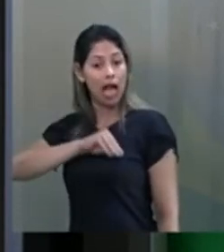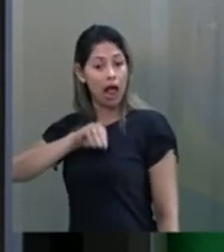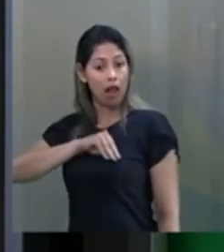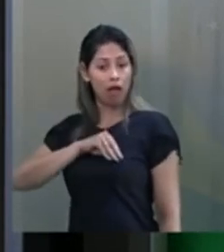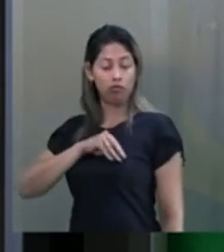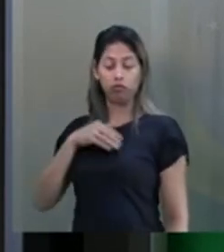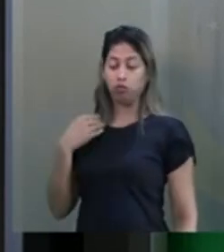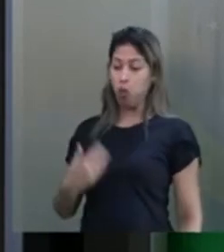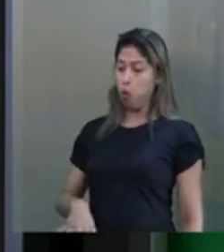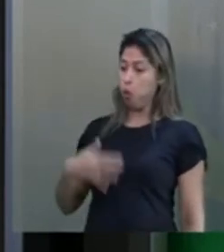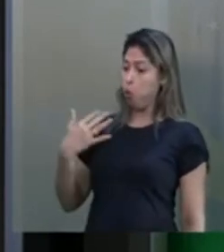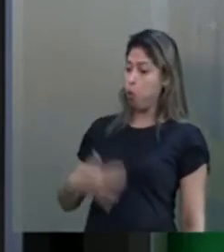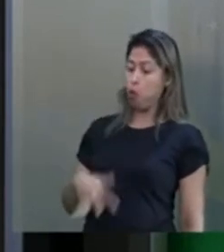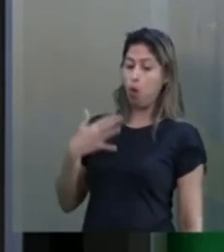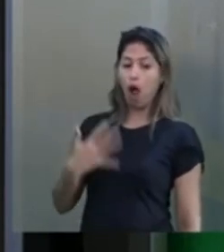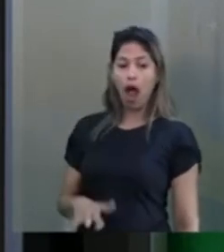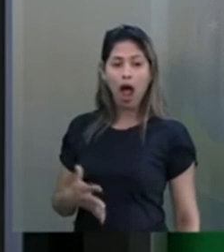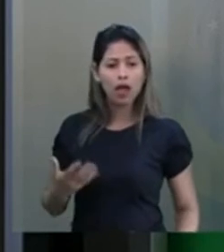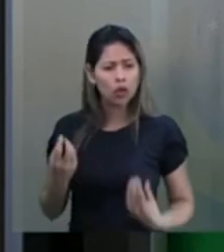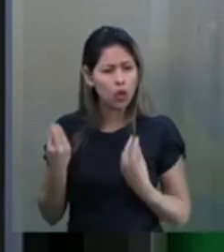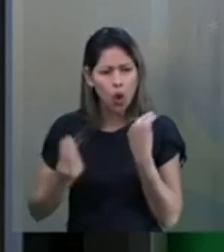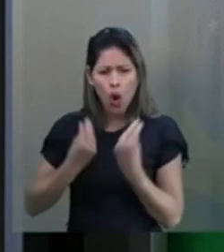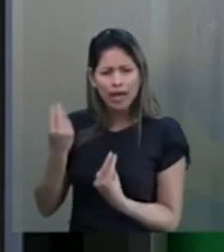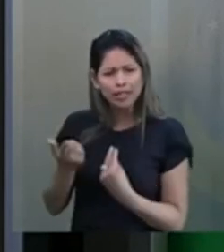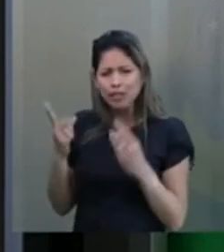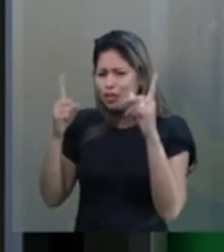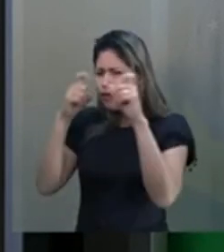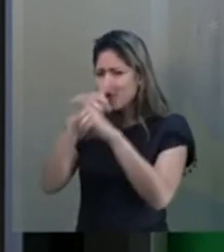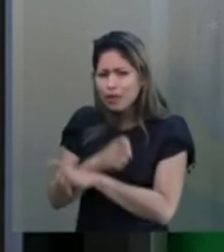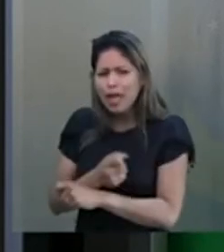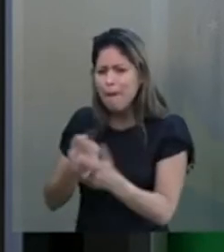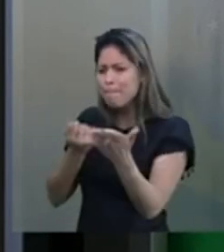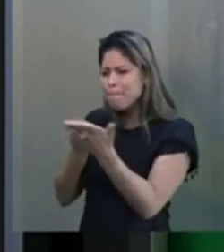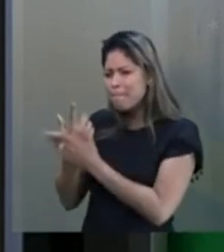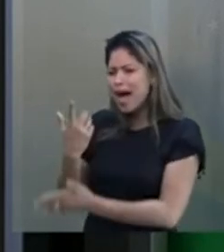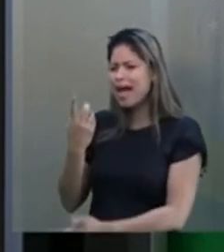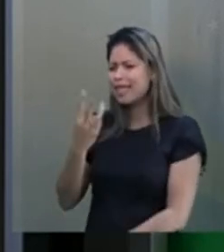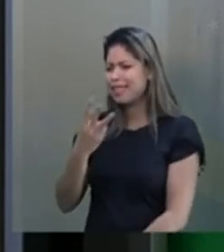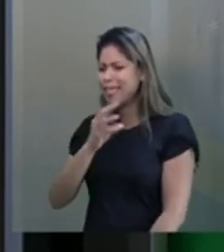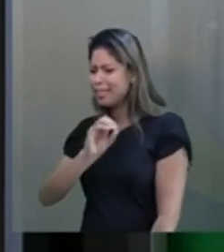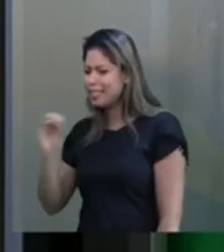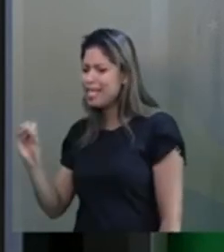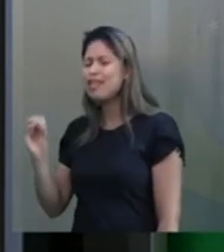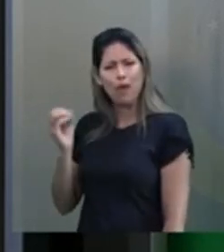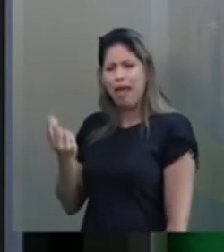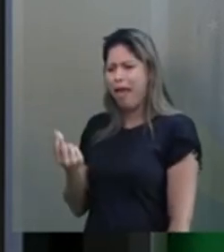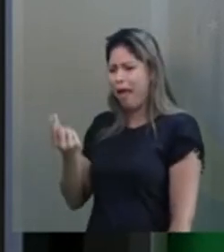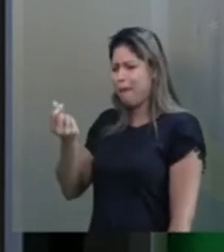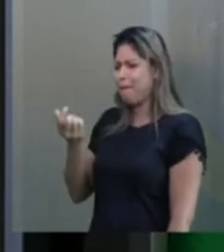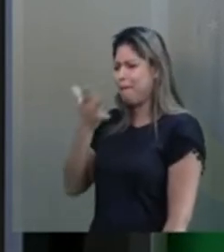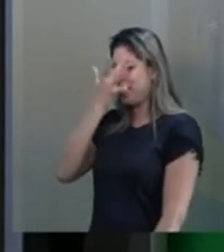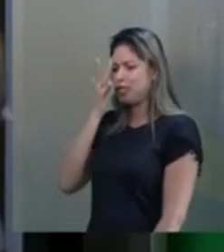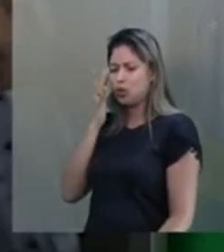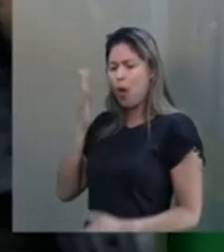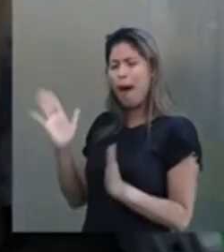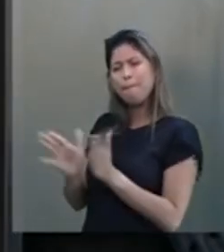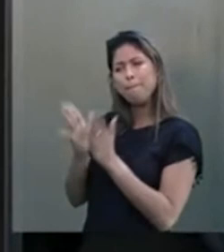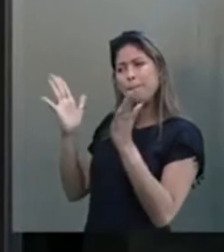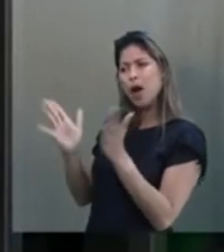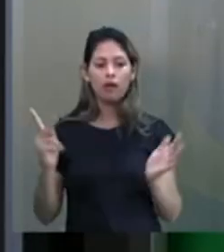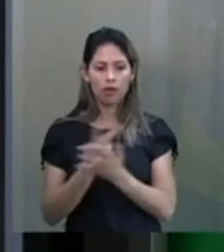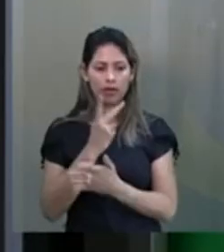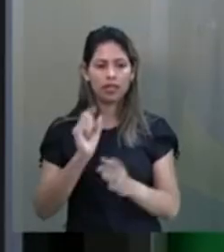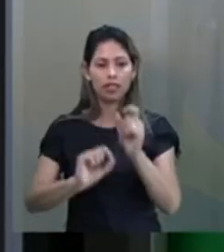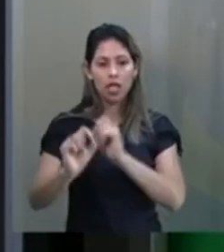amor de Deus, a gente está tendo dificuldade de pagar R$ 300 para os mais pobres e a gente vai dar um aumento para o Ministério Público e para o Judiciário de R 54 mil.